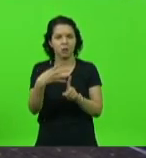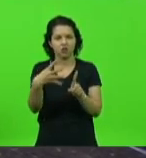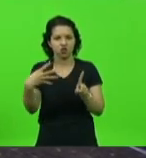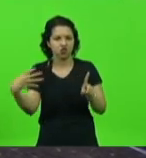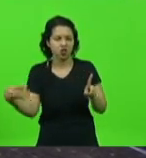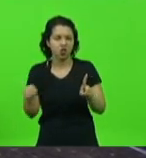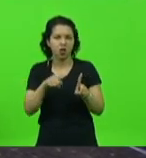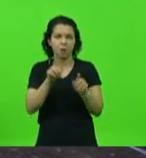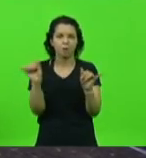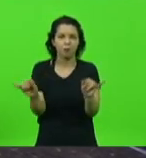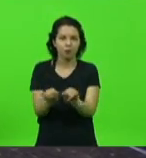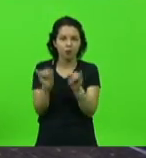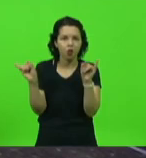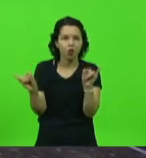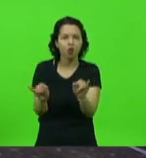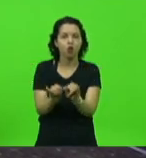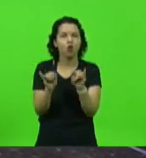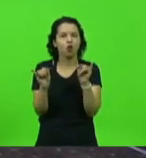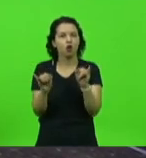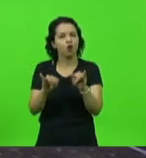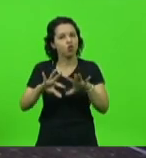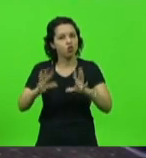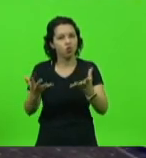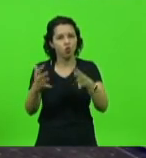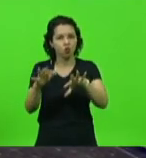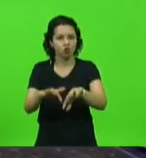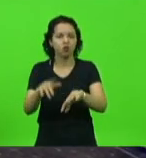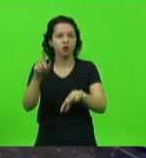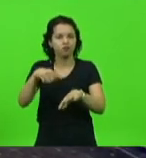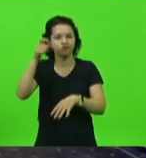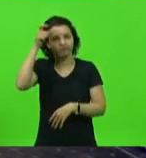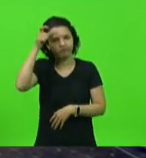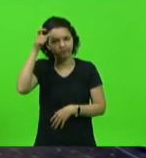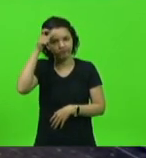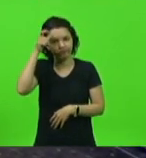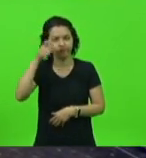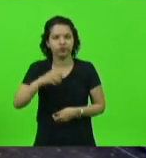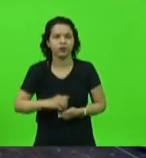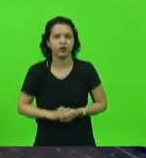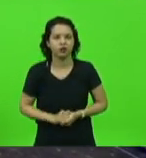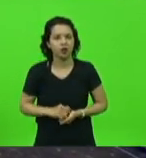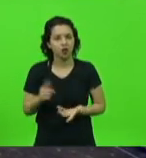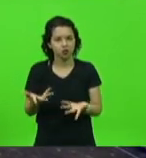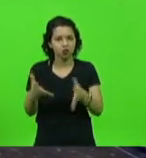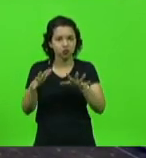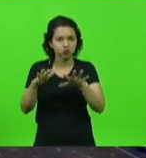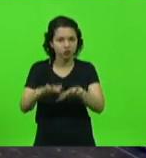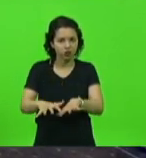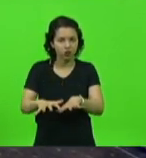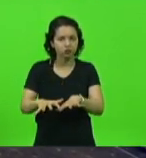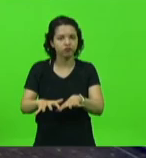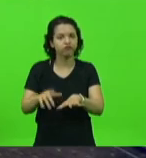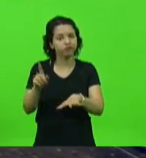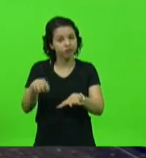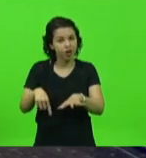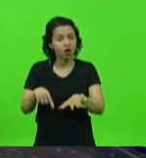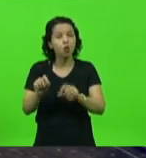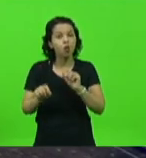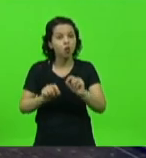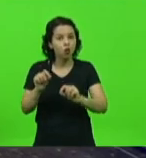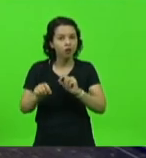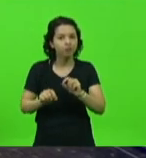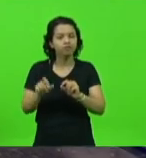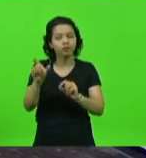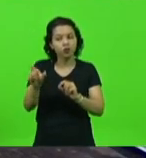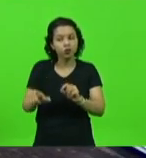porcaria, e todas, inclusão, inclusão do diabo. Isso, inclusão, é isso, é os deficientes